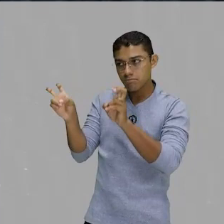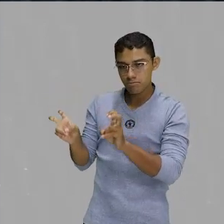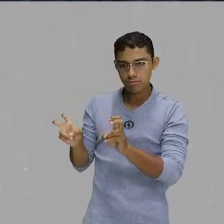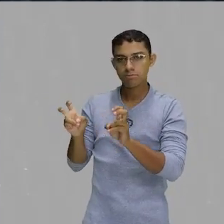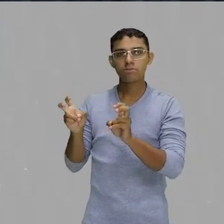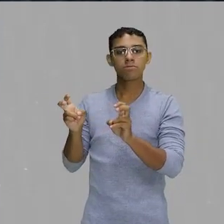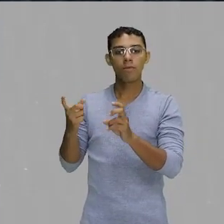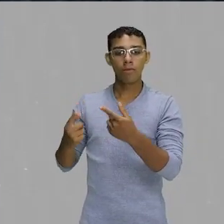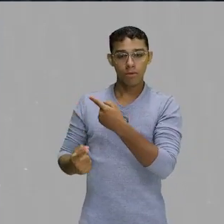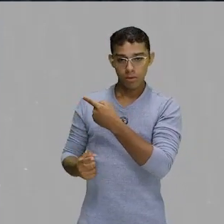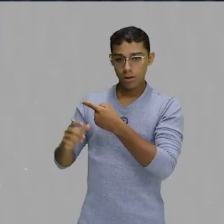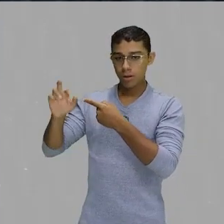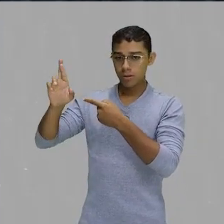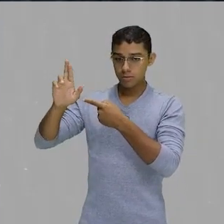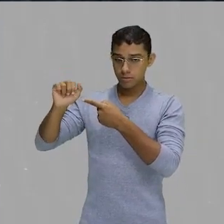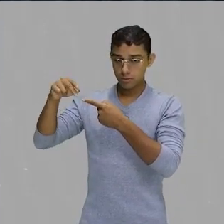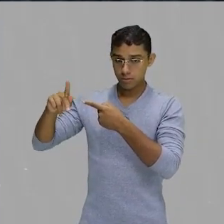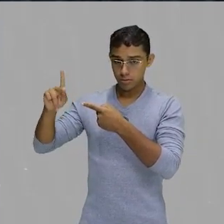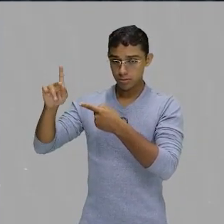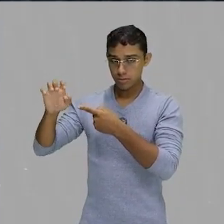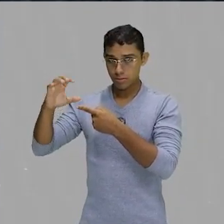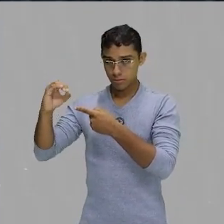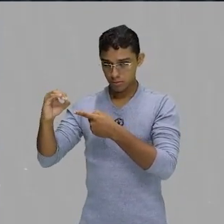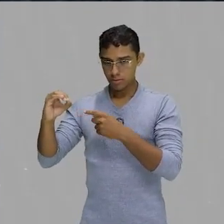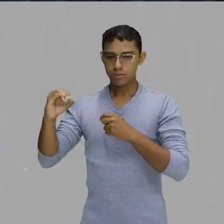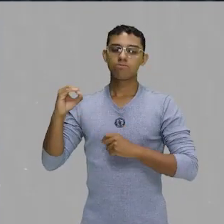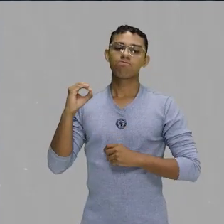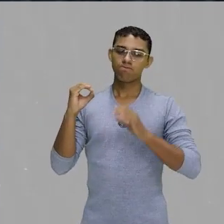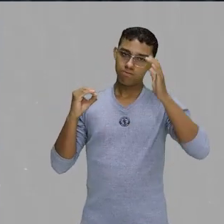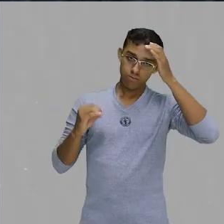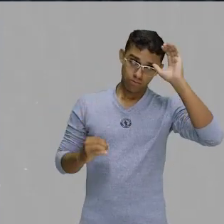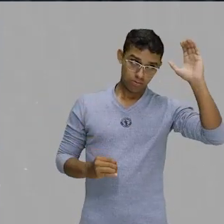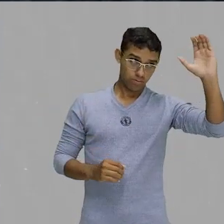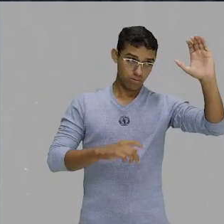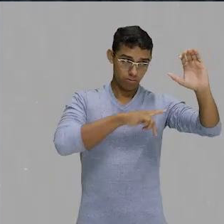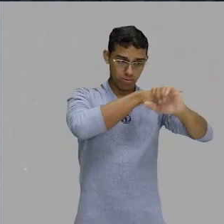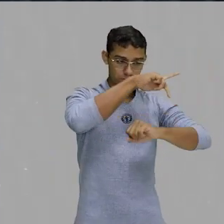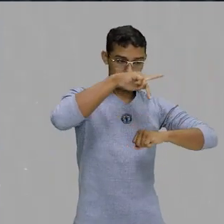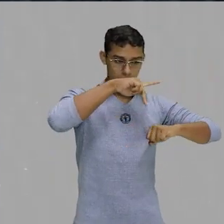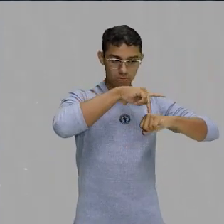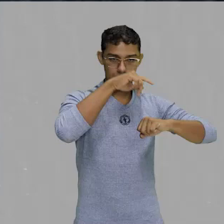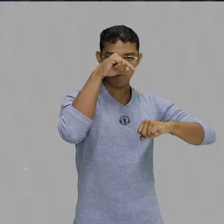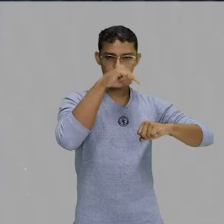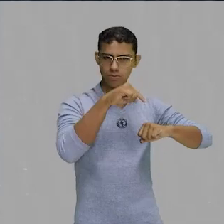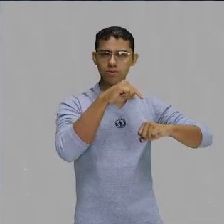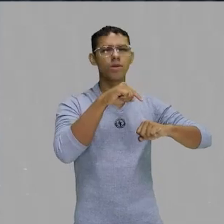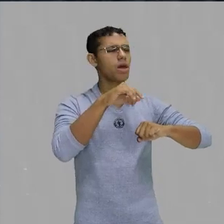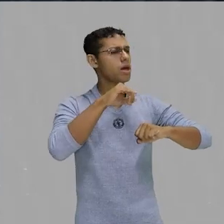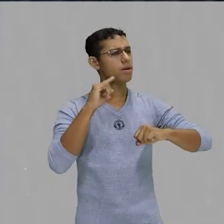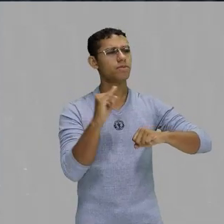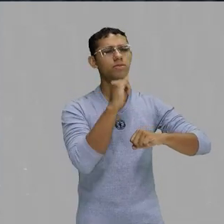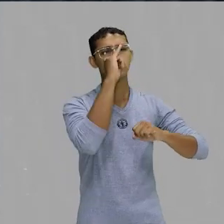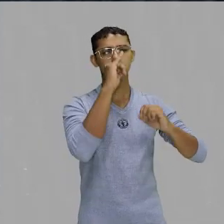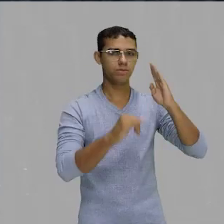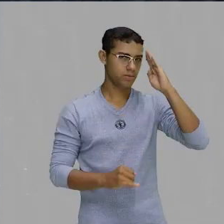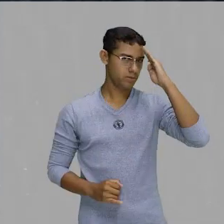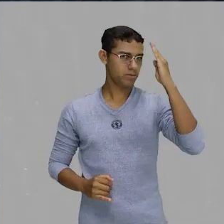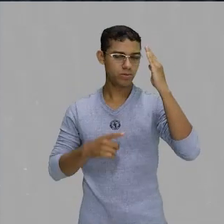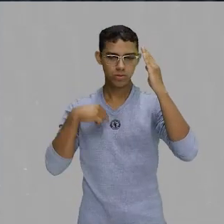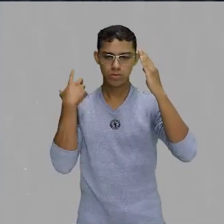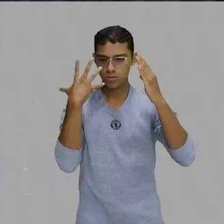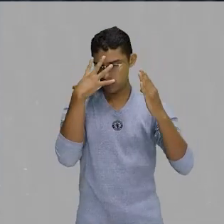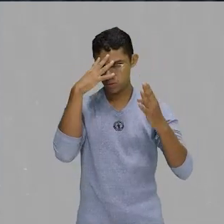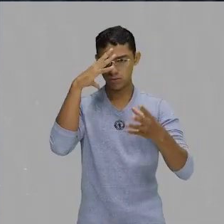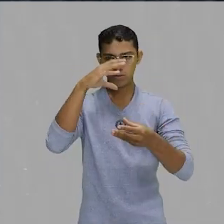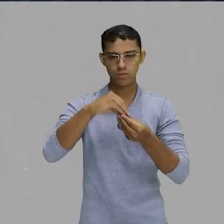Nesse ritmo. Mas teve. Então, a cultura de um país, ela é imprecedível que a gente tenha um conhecimento pra